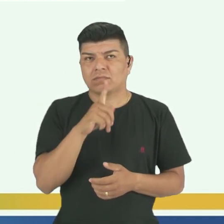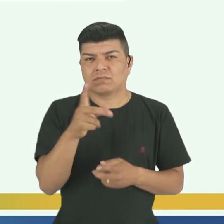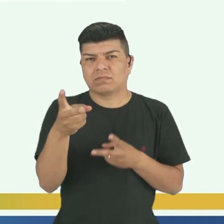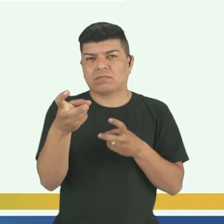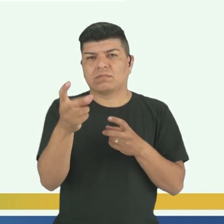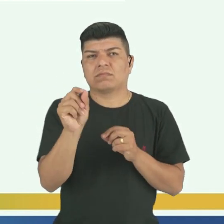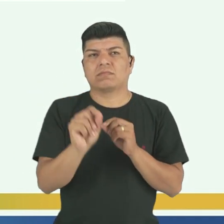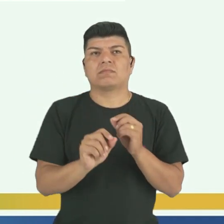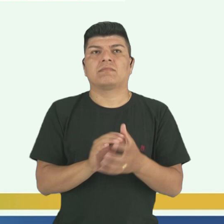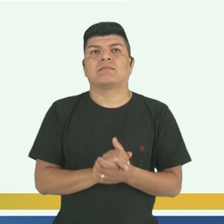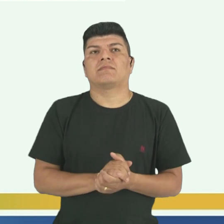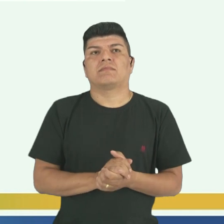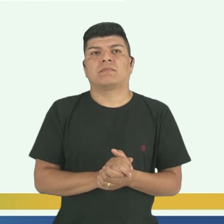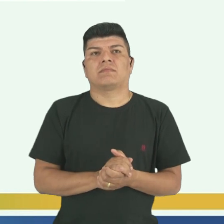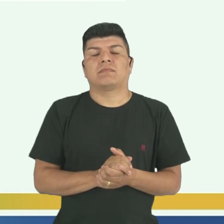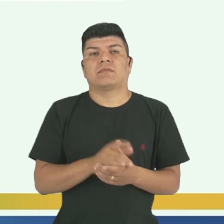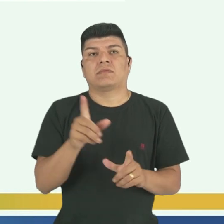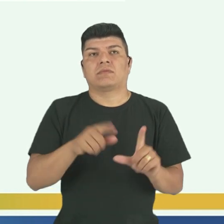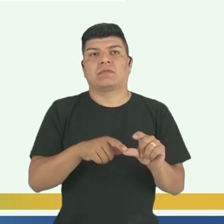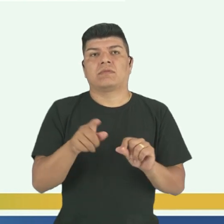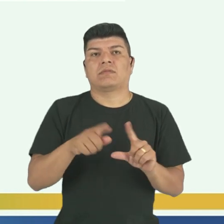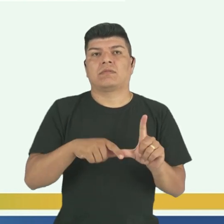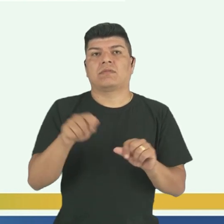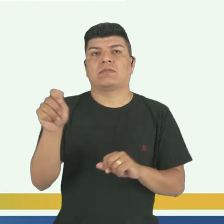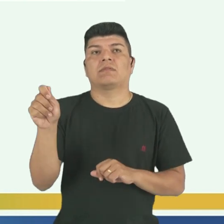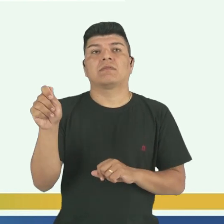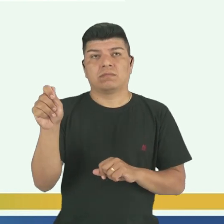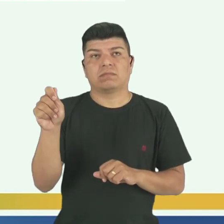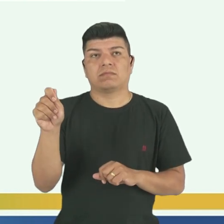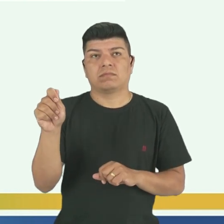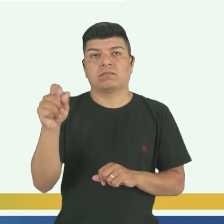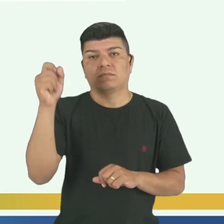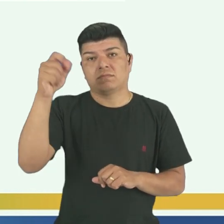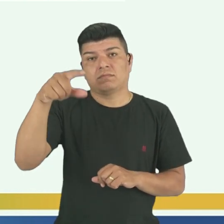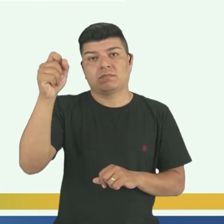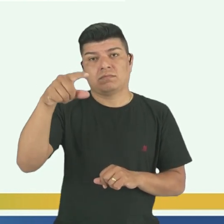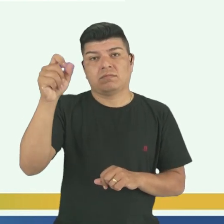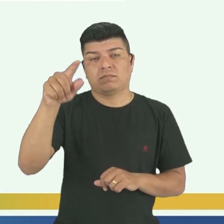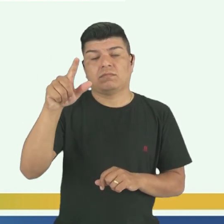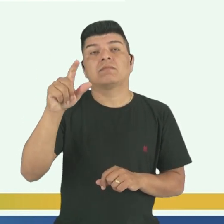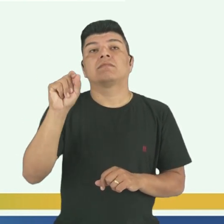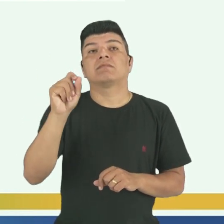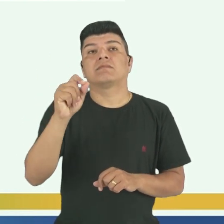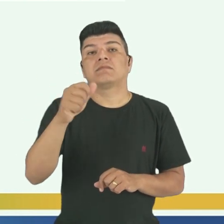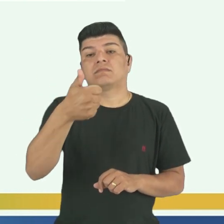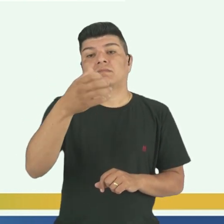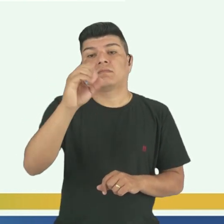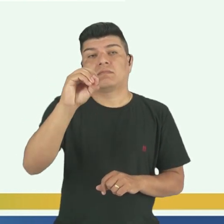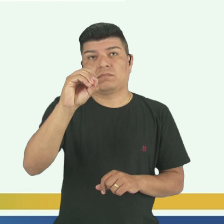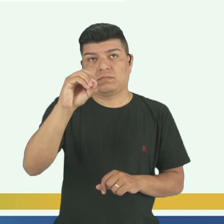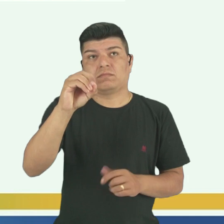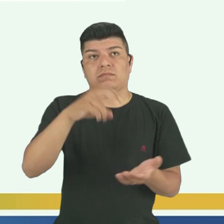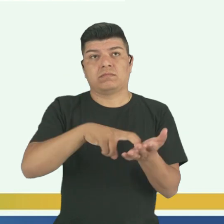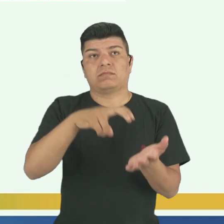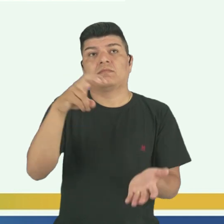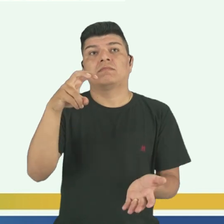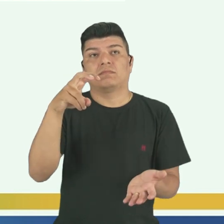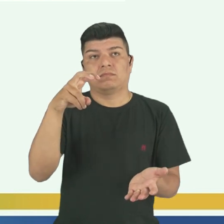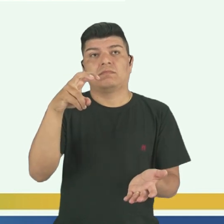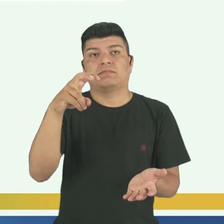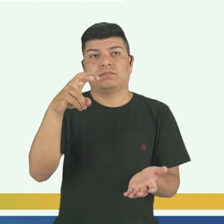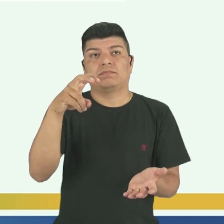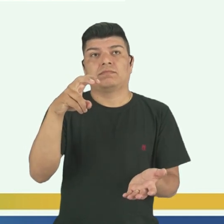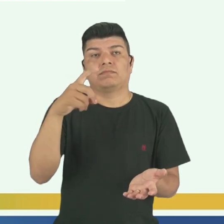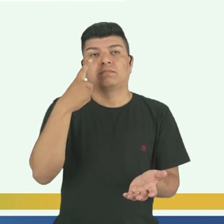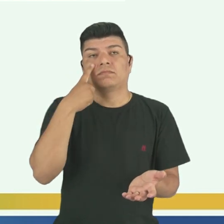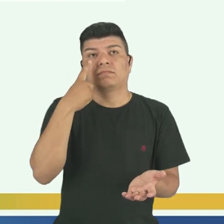perceber que aí o Acre, nessa setinha azul, 10 horas. Por exemplo, no Acre é 10 horas da manhã.